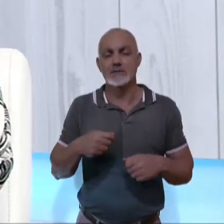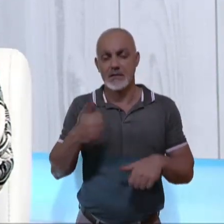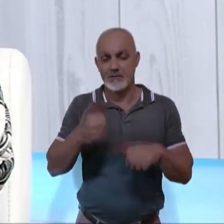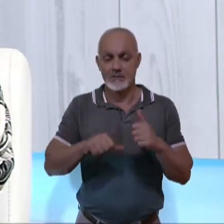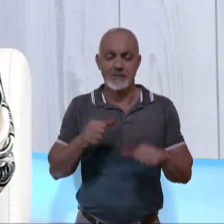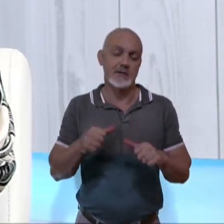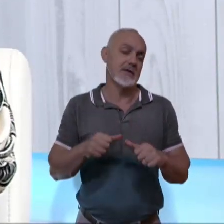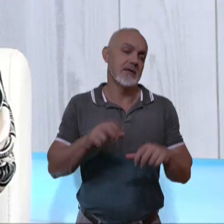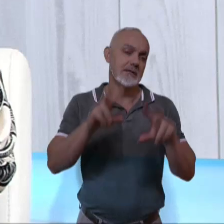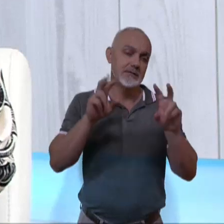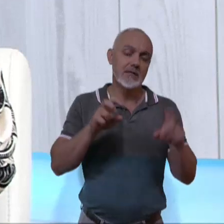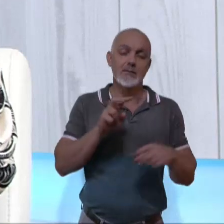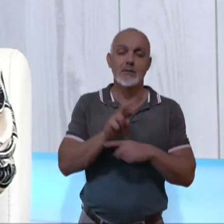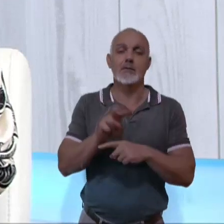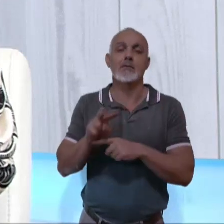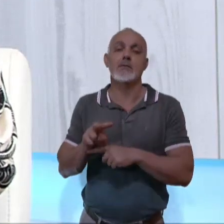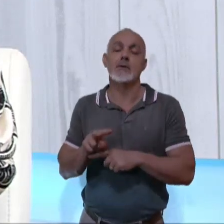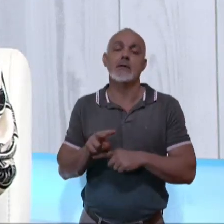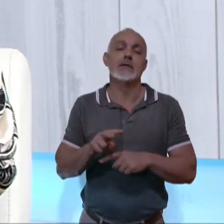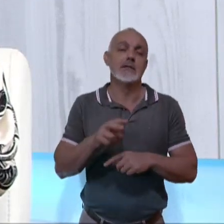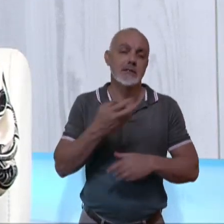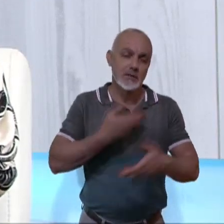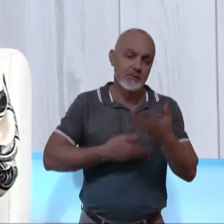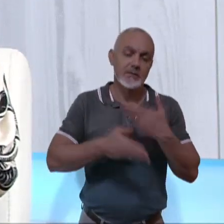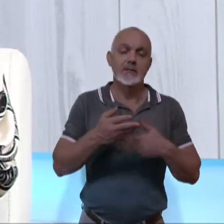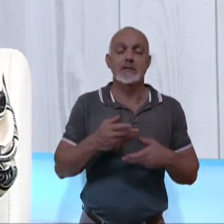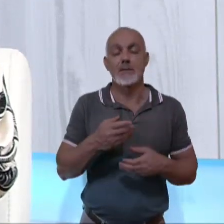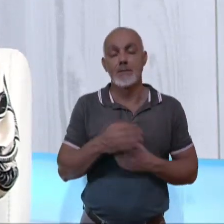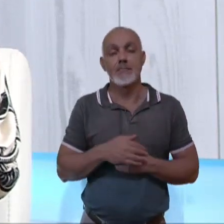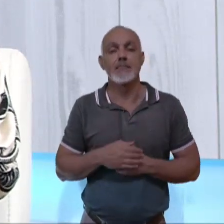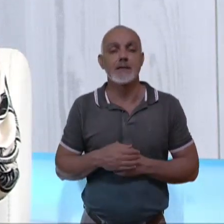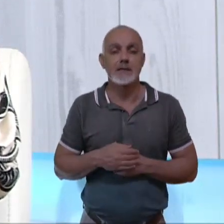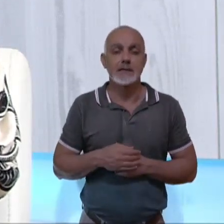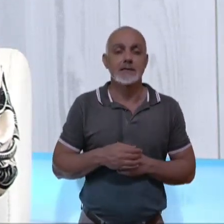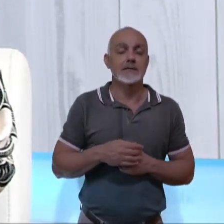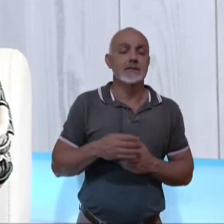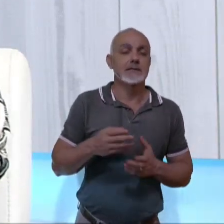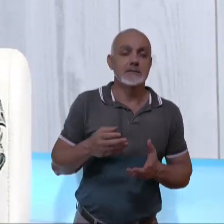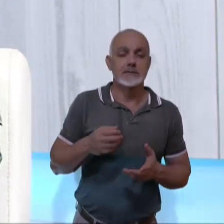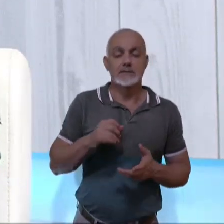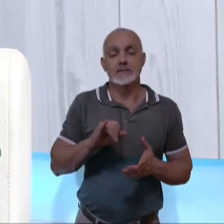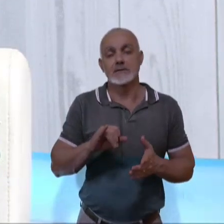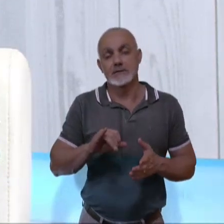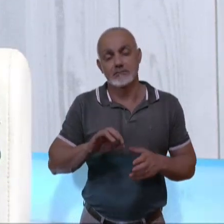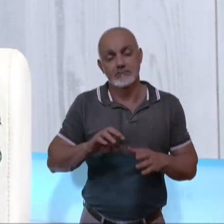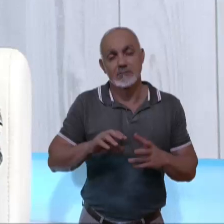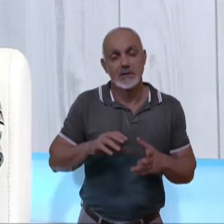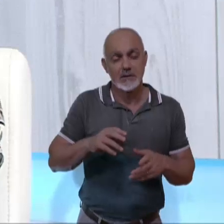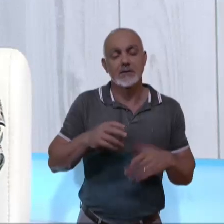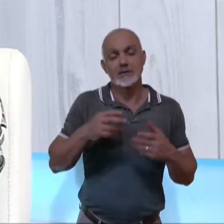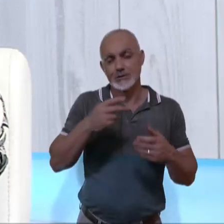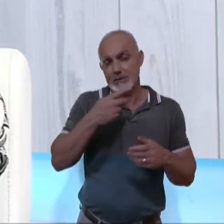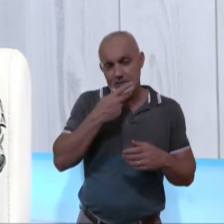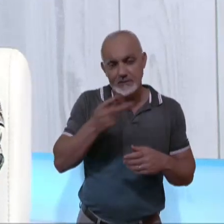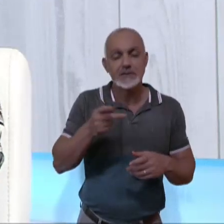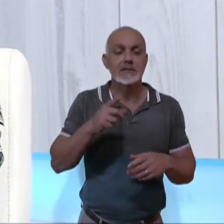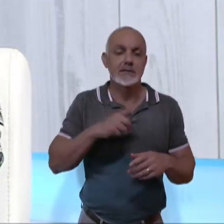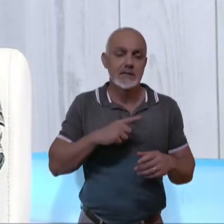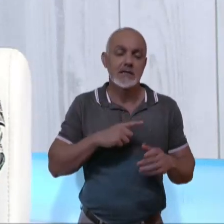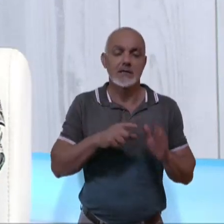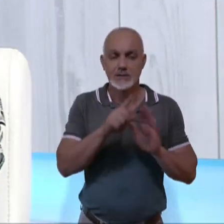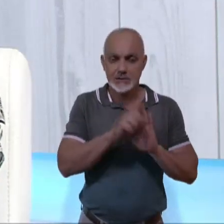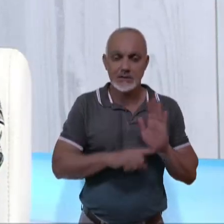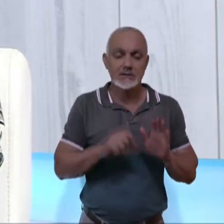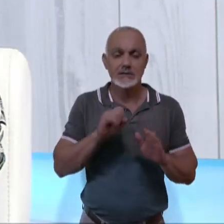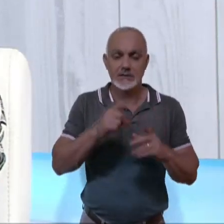a análise da questão da guarda. Se ela, ainda que seja unilateral, ela tem o direito da visita do outro lado. Se houver violência